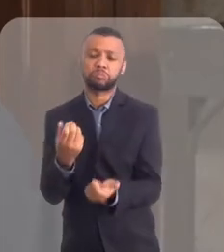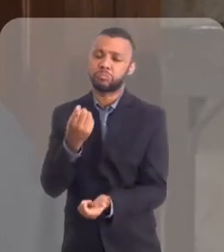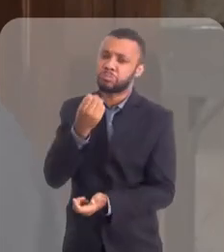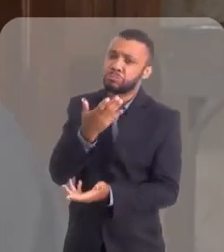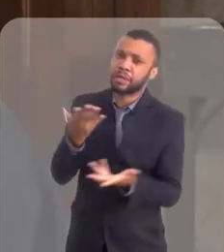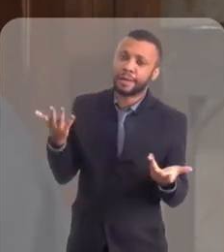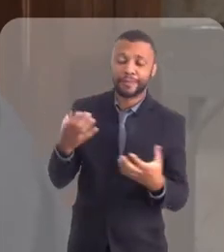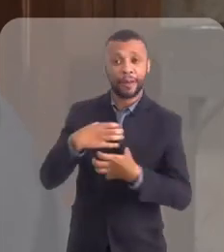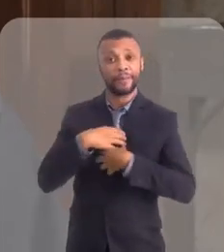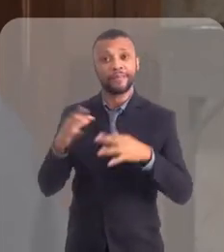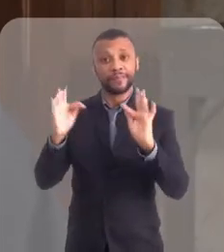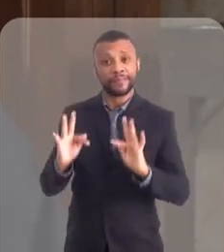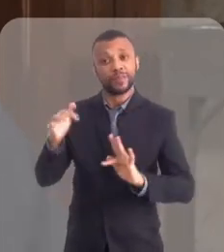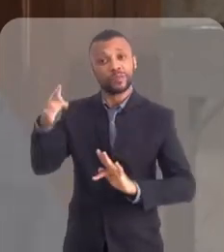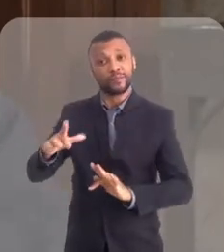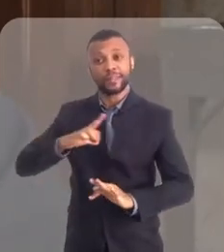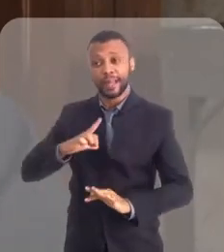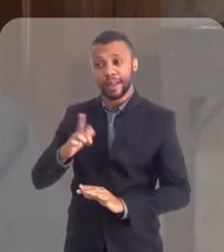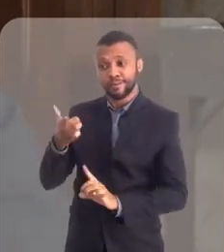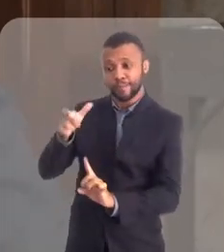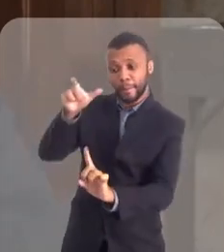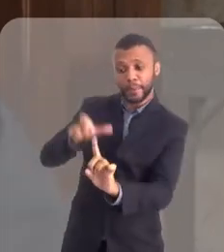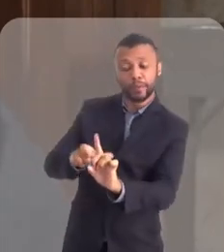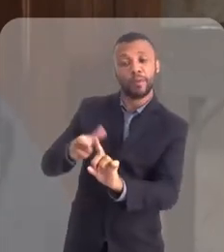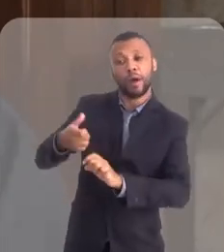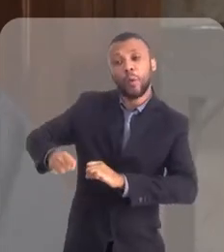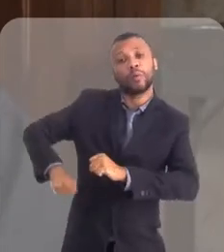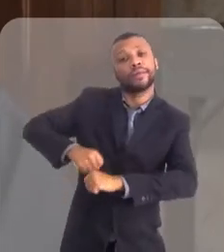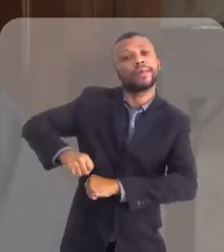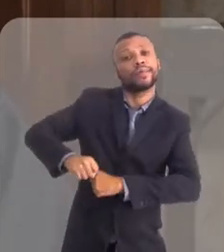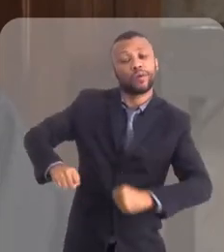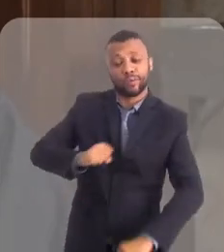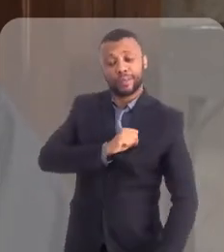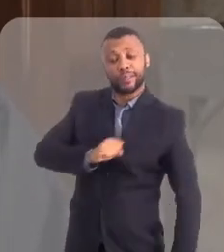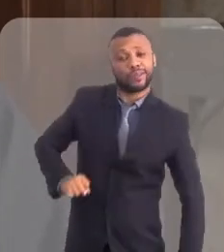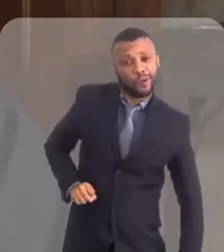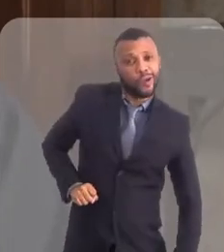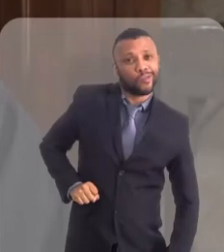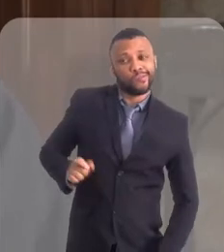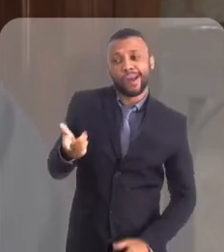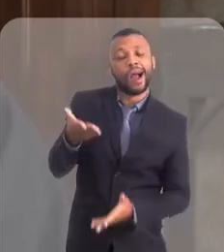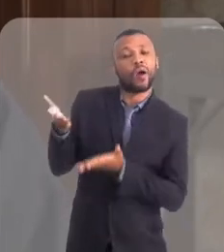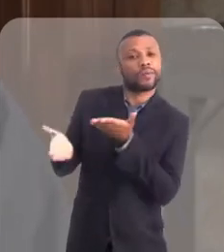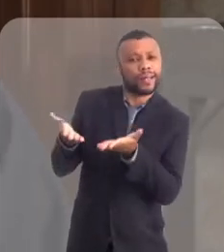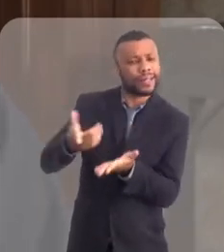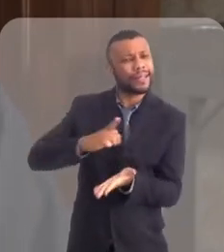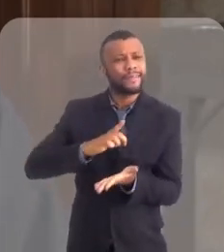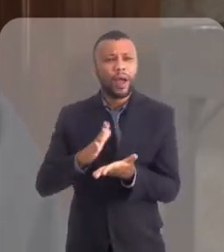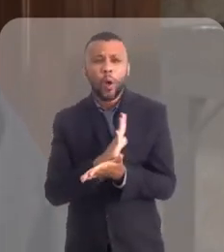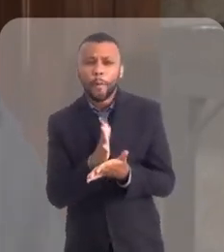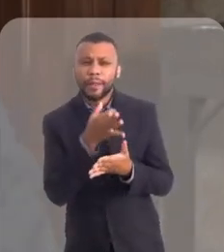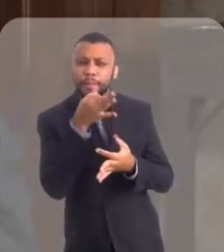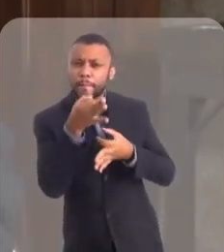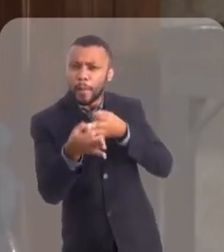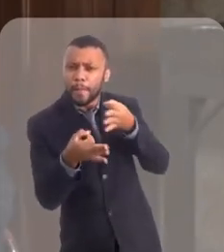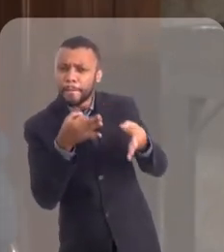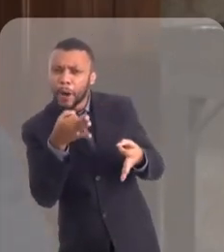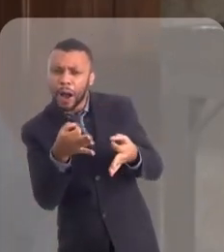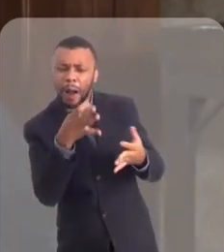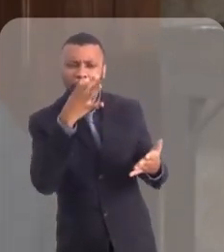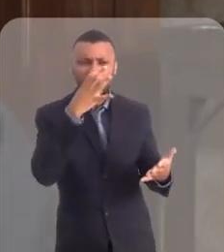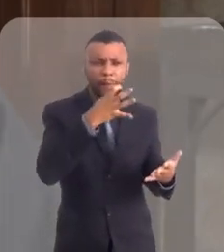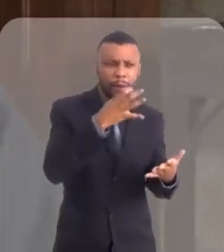muito bem. Ficaram felizes de ter de novo um sacerdote para cuidar delas, né? Houve algumas críticas? Houve. Mas